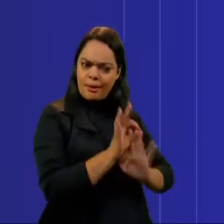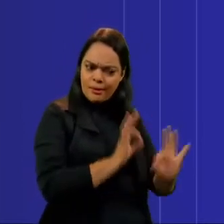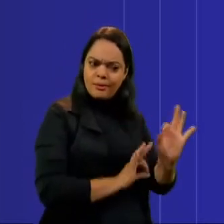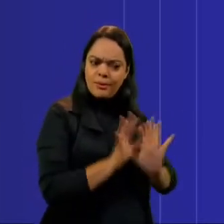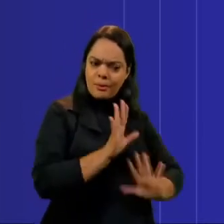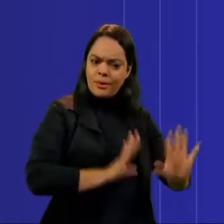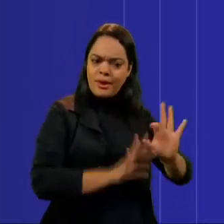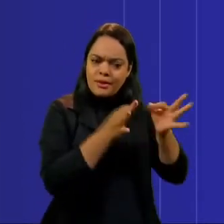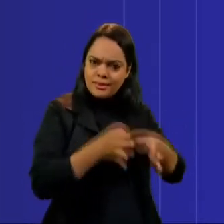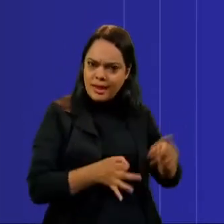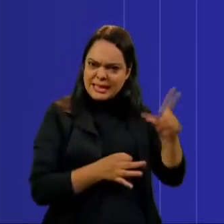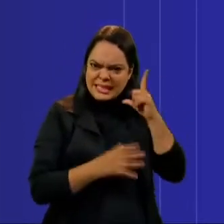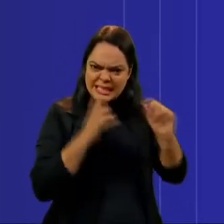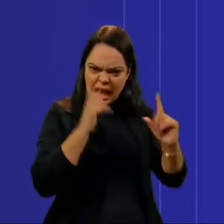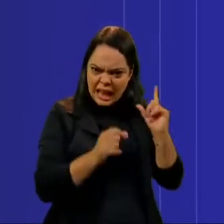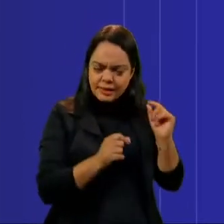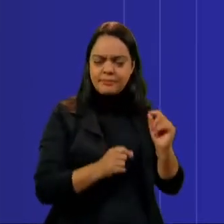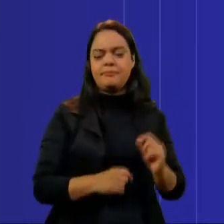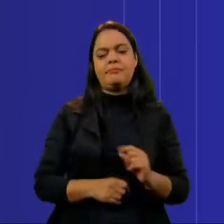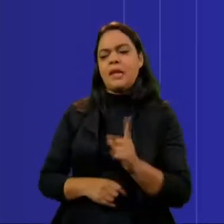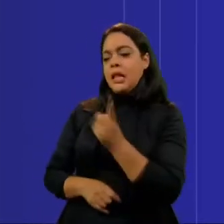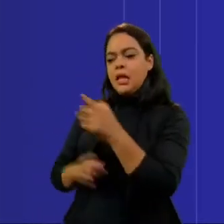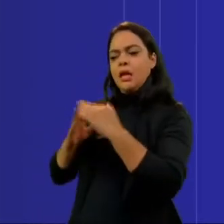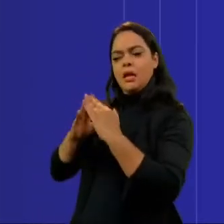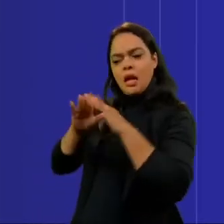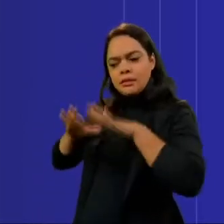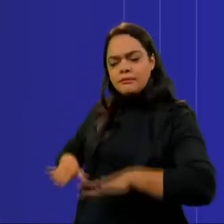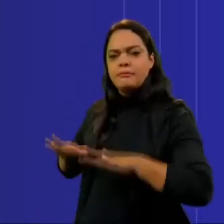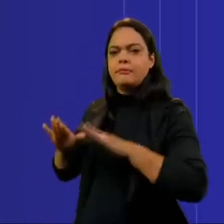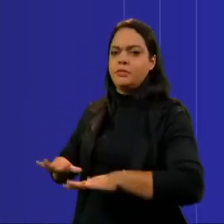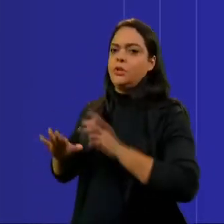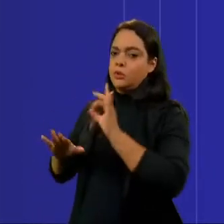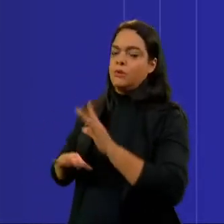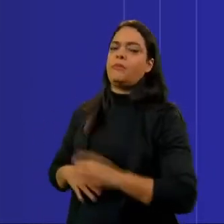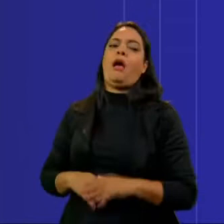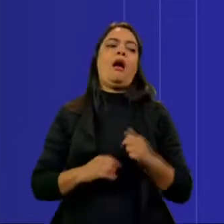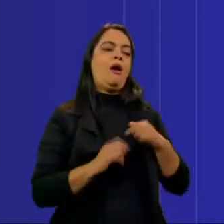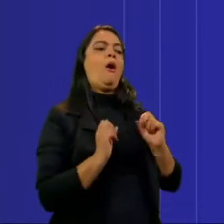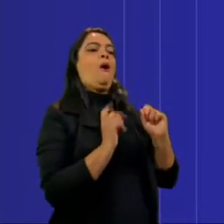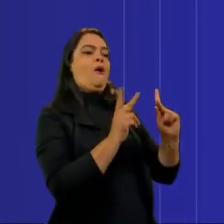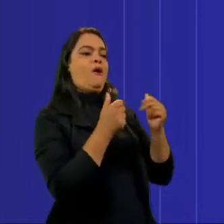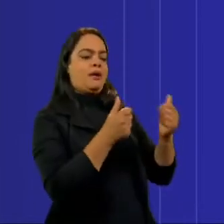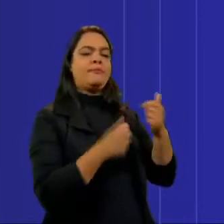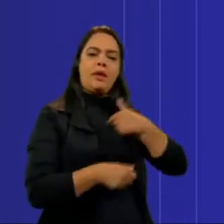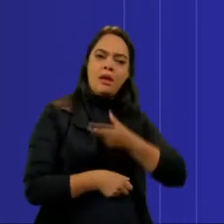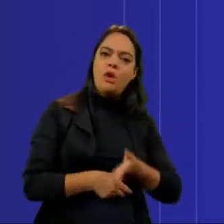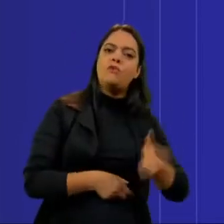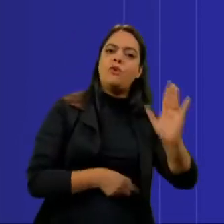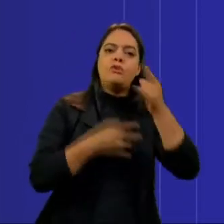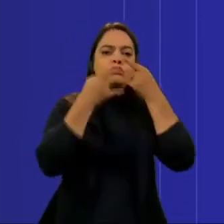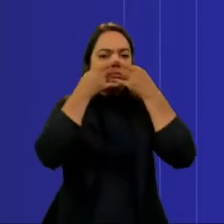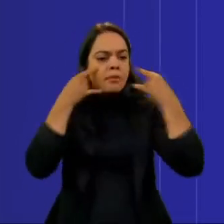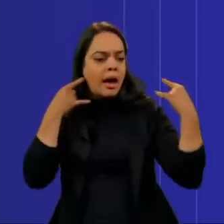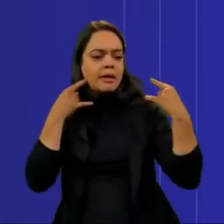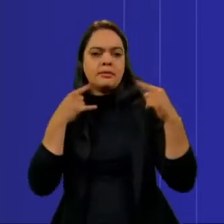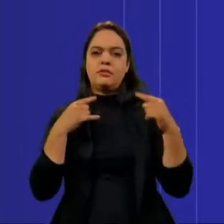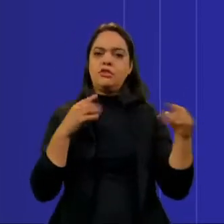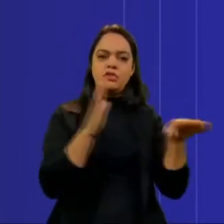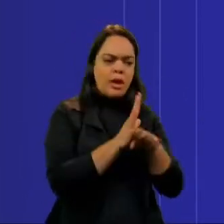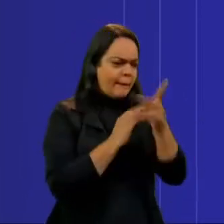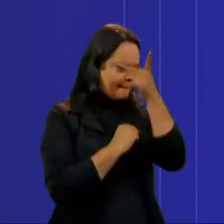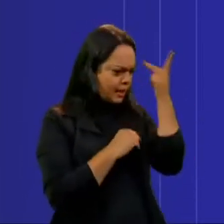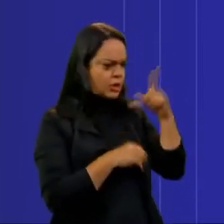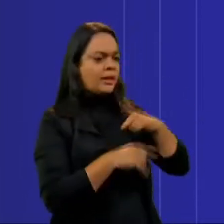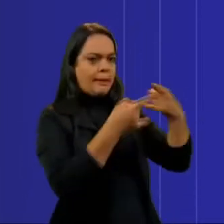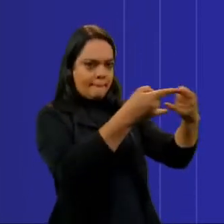Está saindo? Aí a pessoa, não, eu estou em casa. Eu não saio, eu fico em casa. Então, beleza. Chego lá com a minha máscara, acho que também com a máscara dela, e eu faço